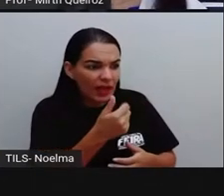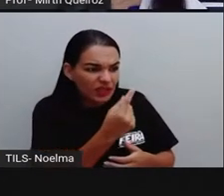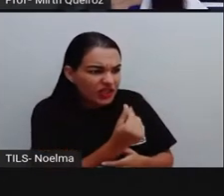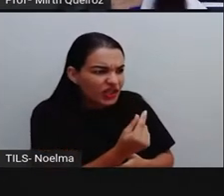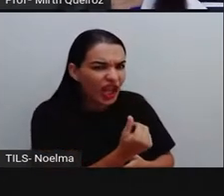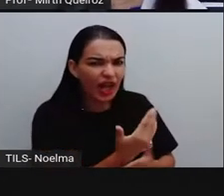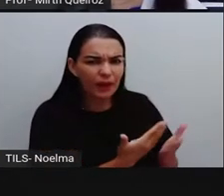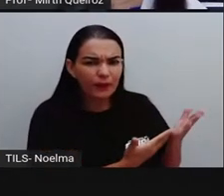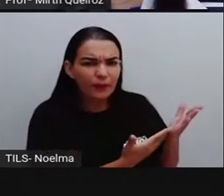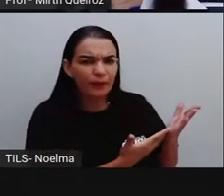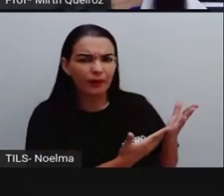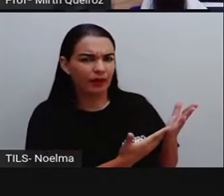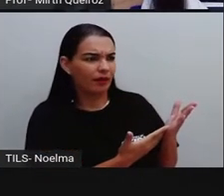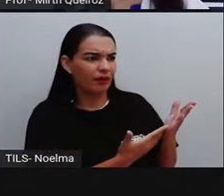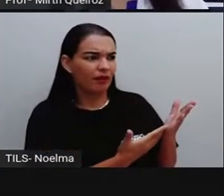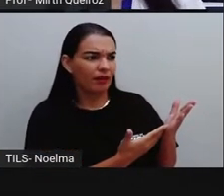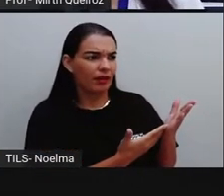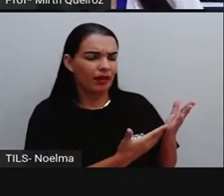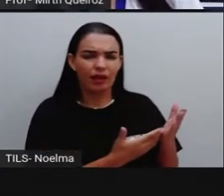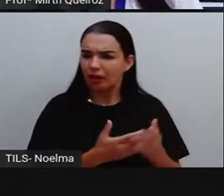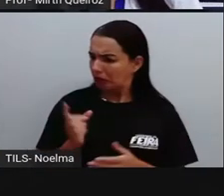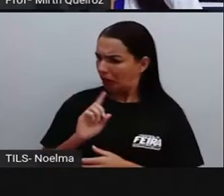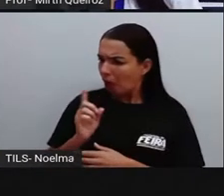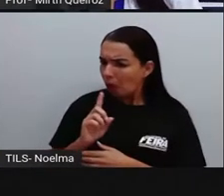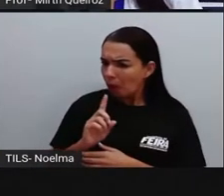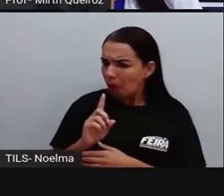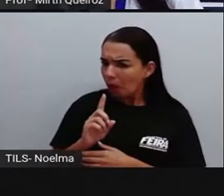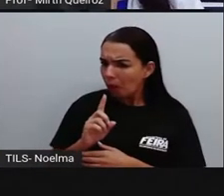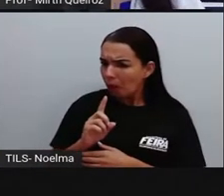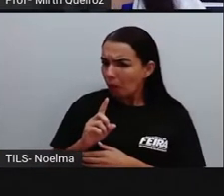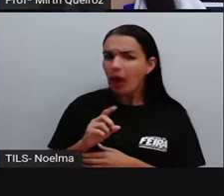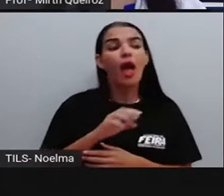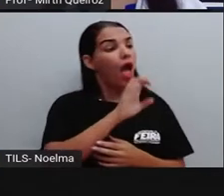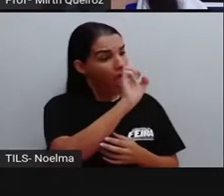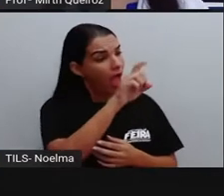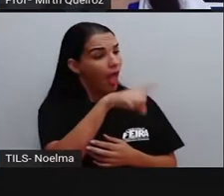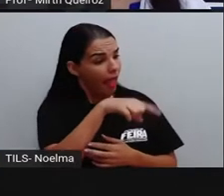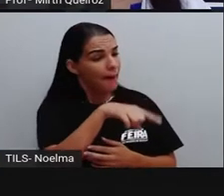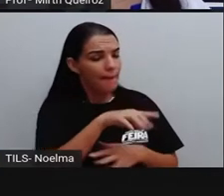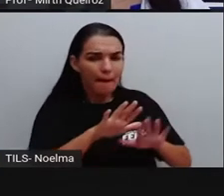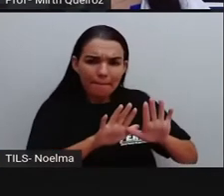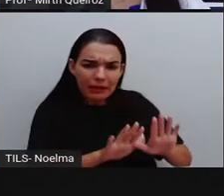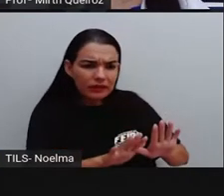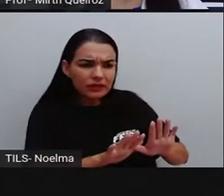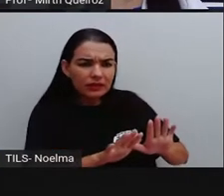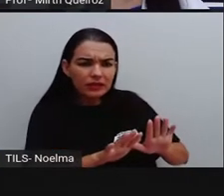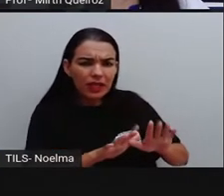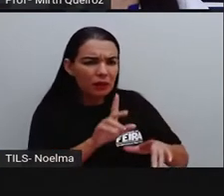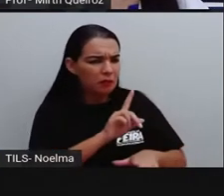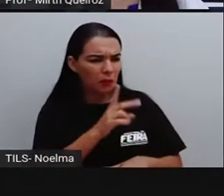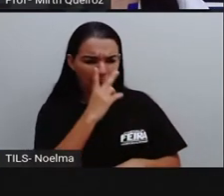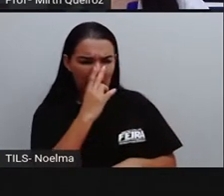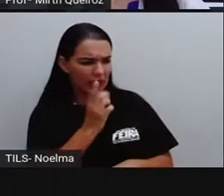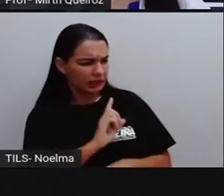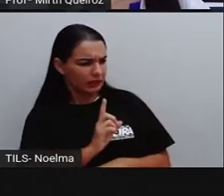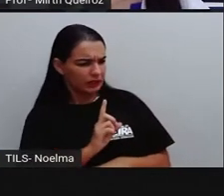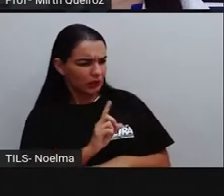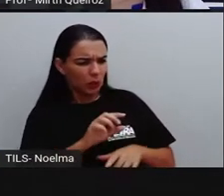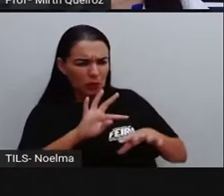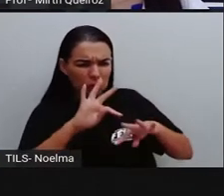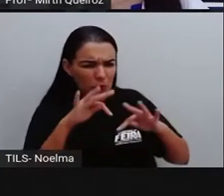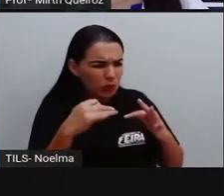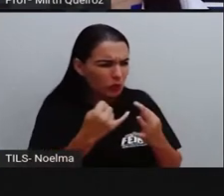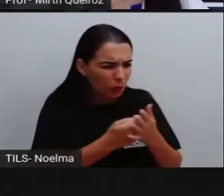dinheiro? E não é? É, mas não parece. Está